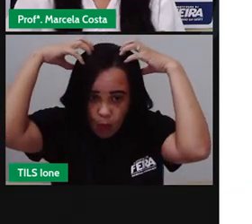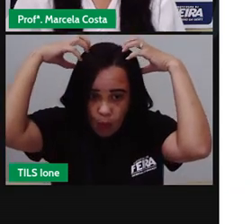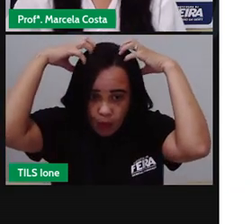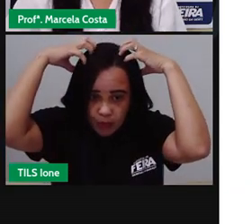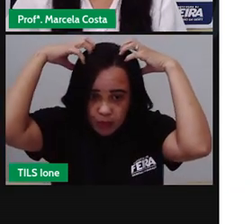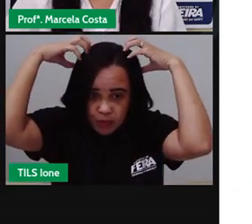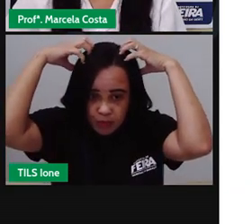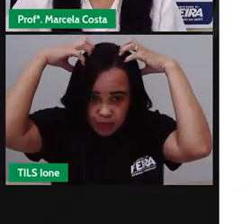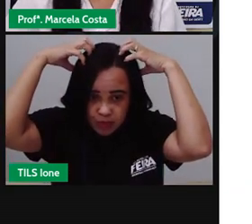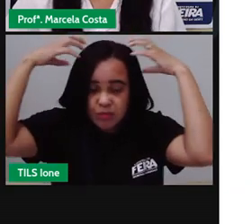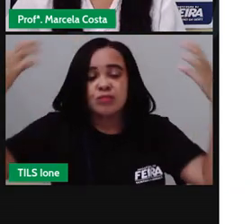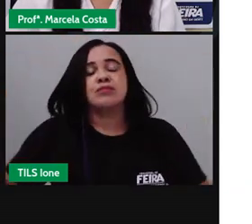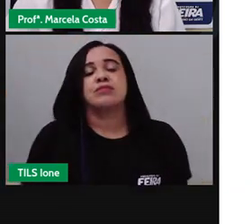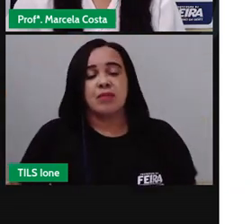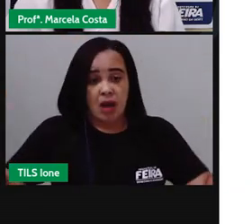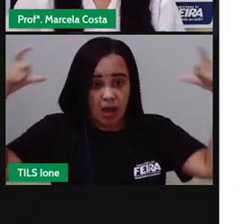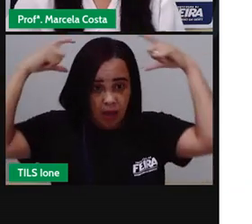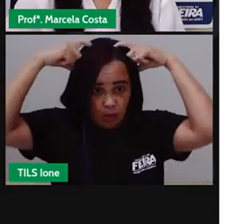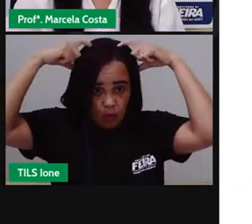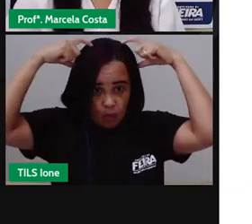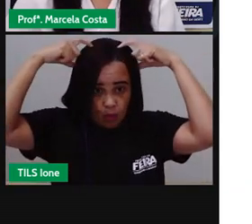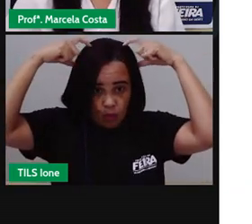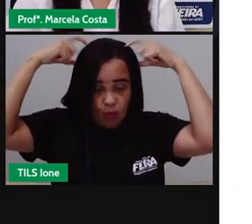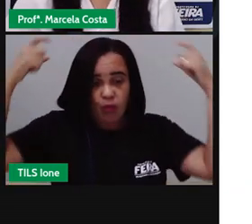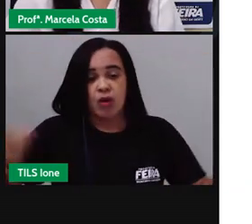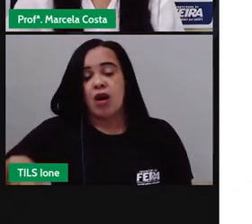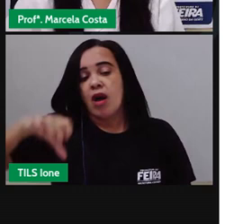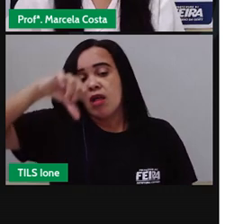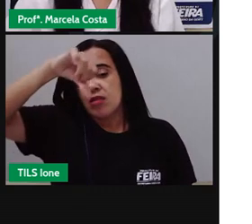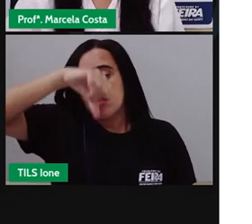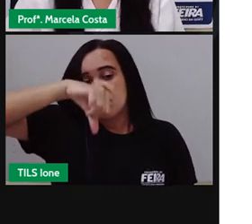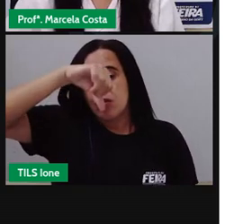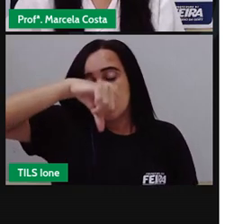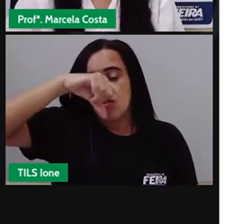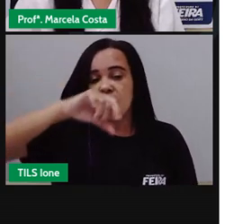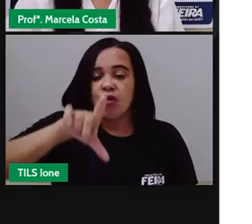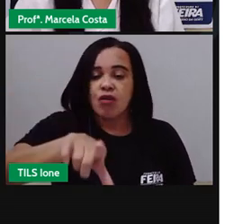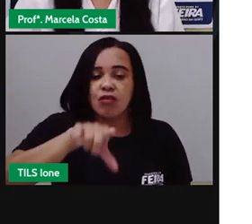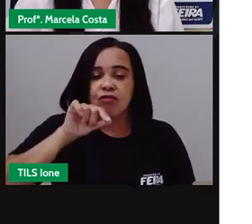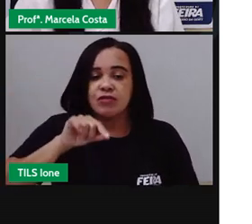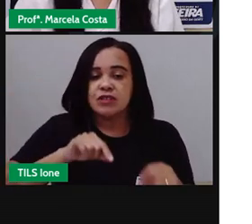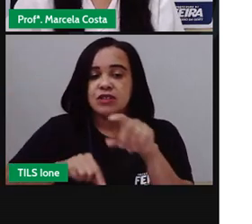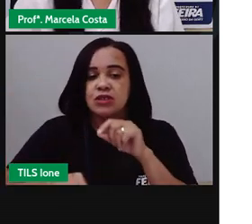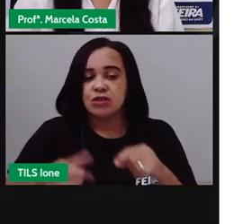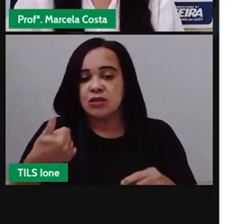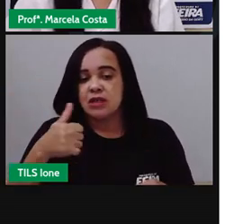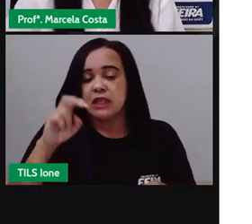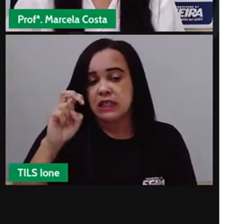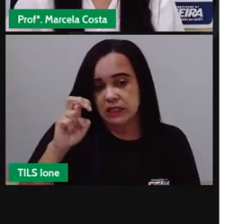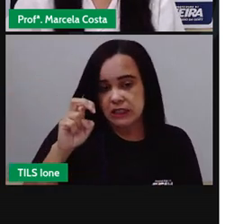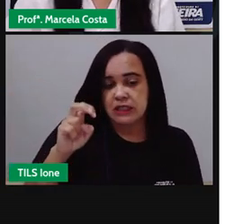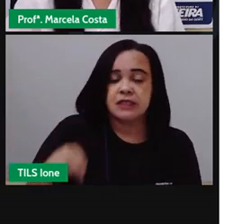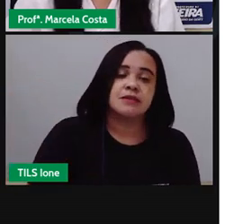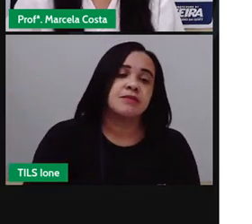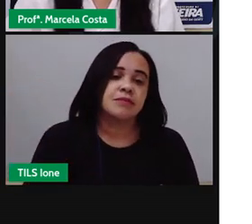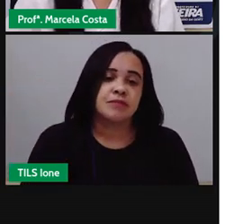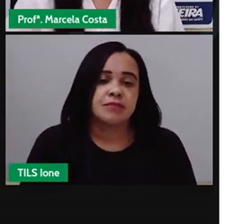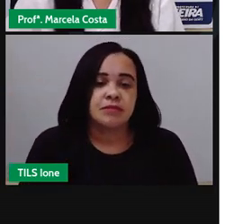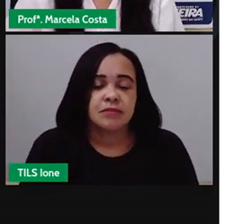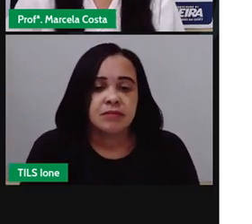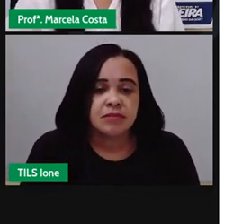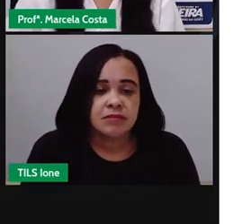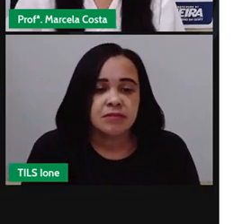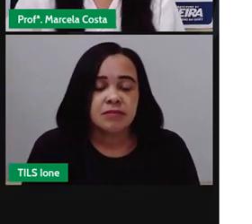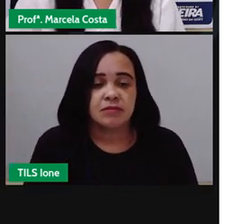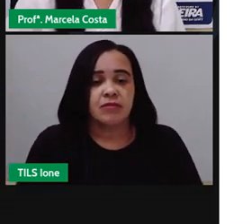então nove com cinco a gente vai ver aqui que vai dar quinze a gente vai